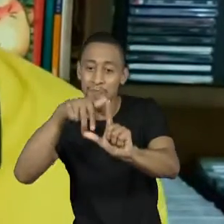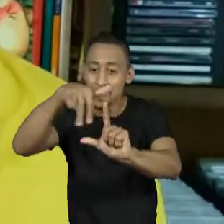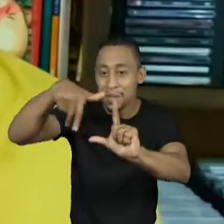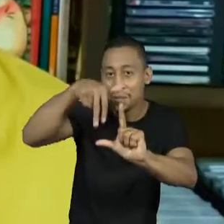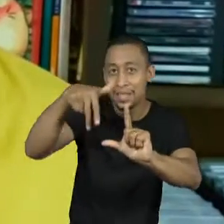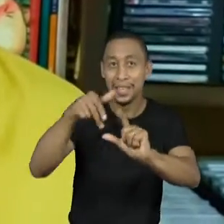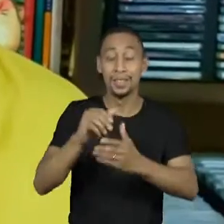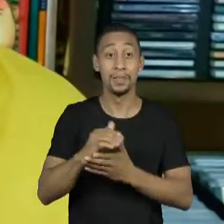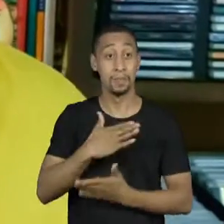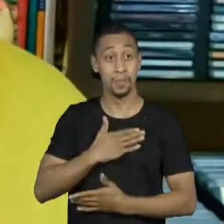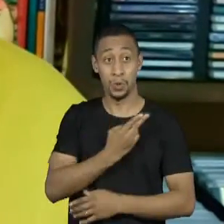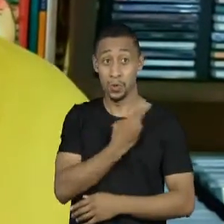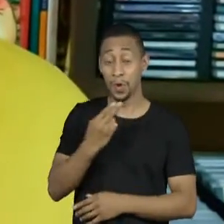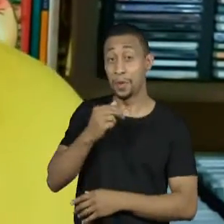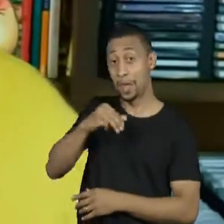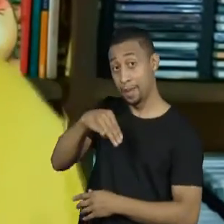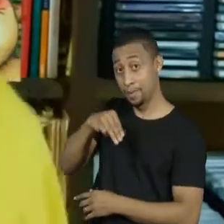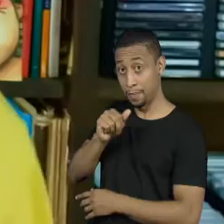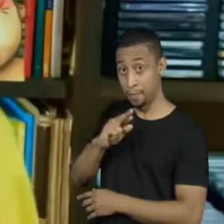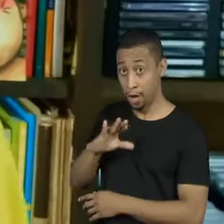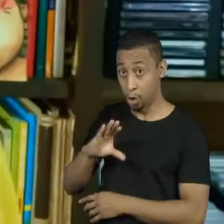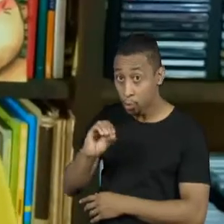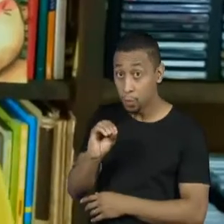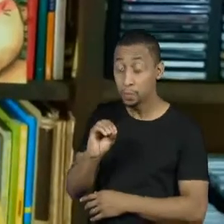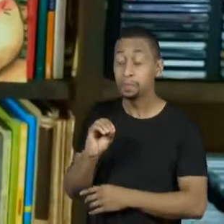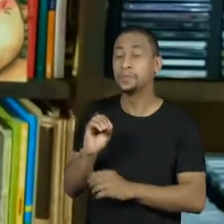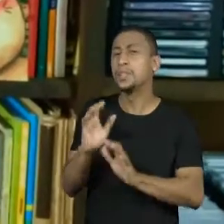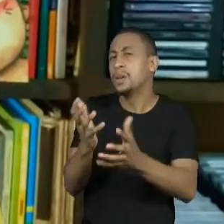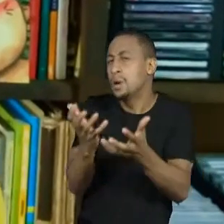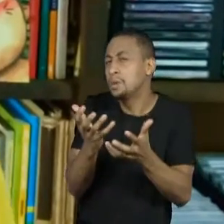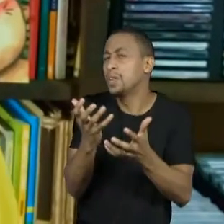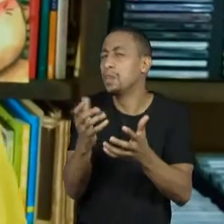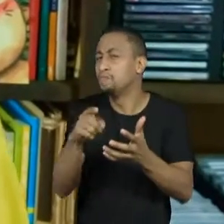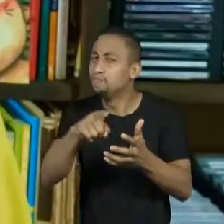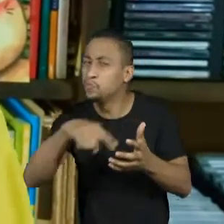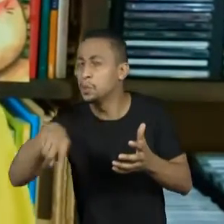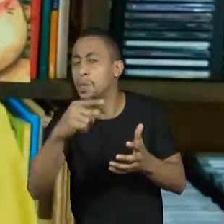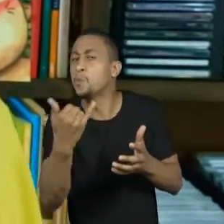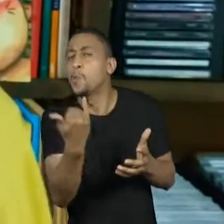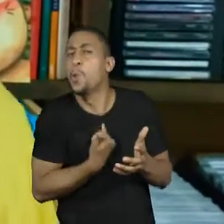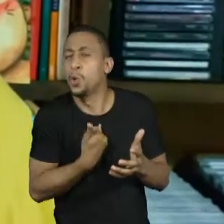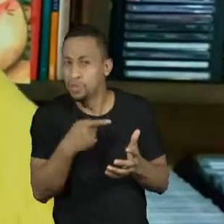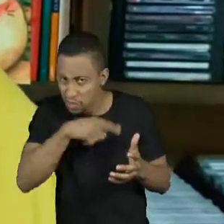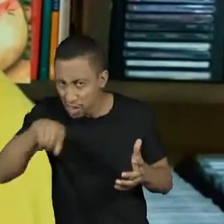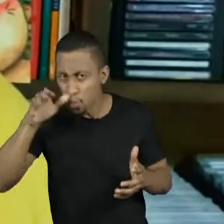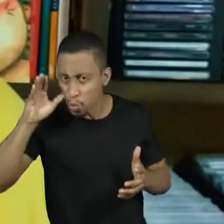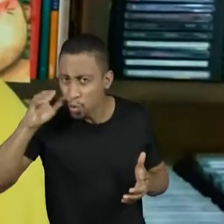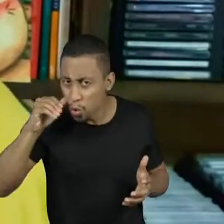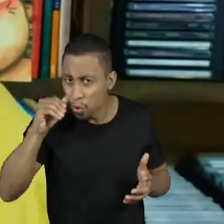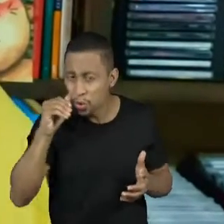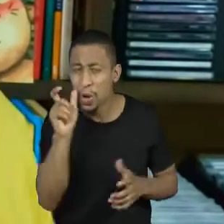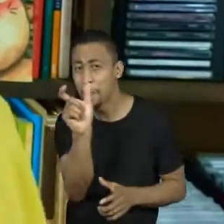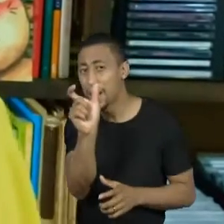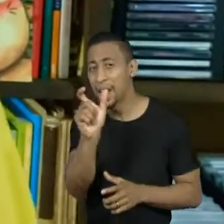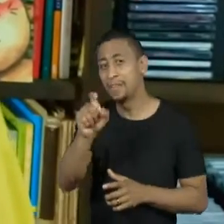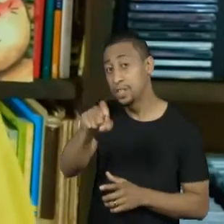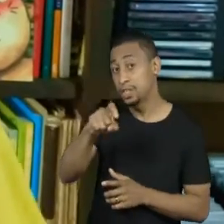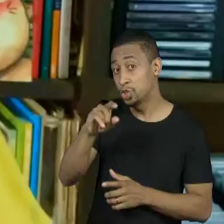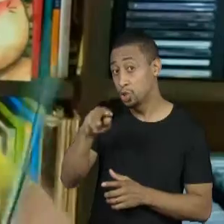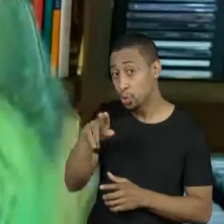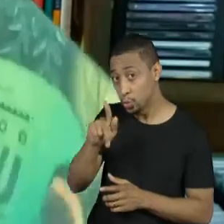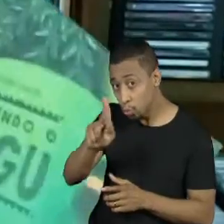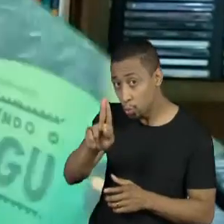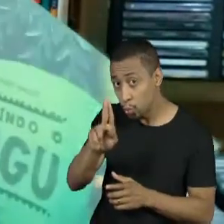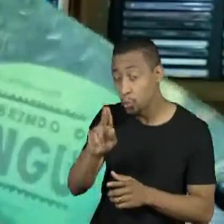nome é Marco Antônio Weiner. E a primeira coisa que eu quero saber é se você é curioso como eu. O que é Xingu? Você sabe?